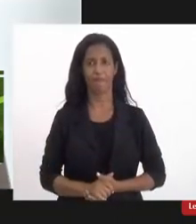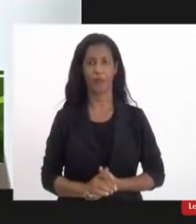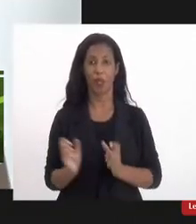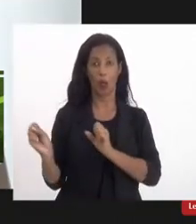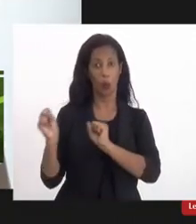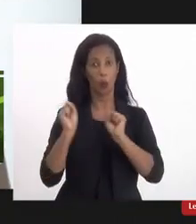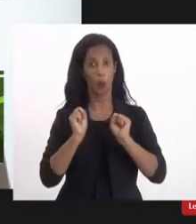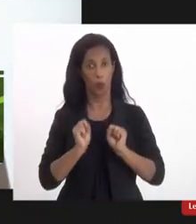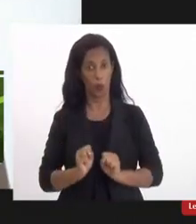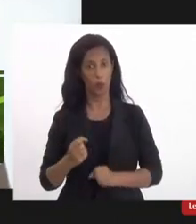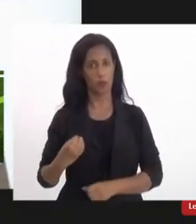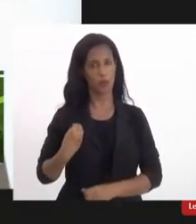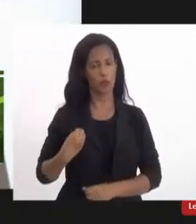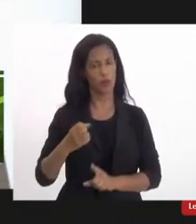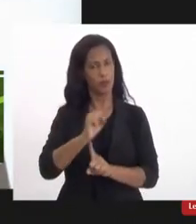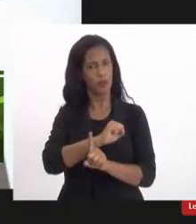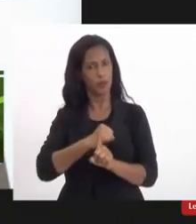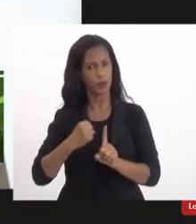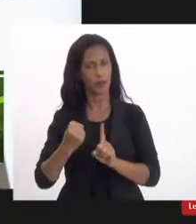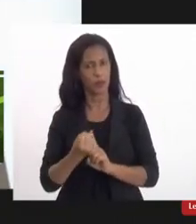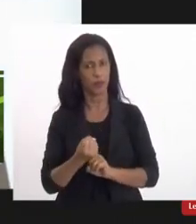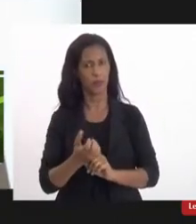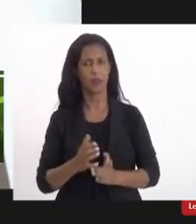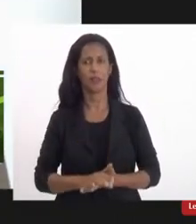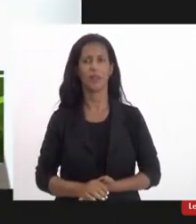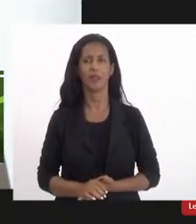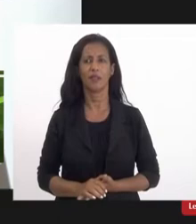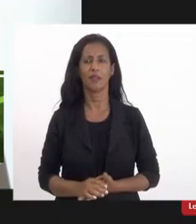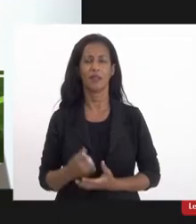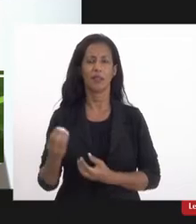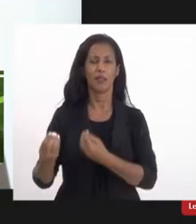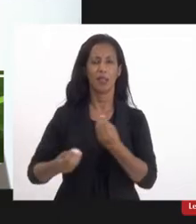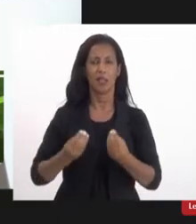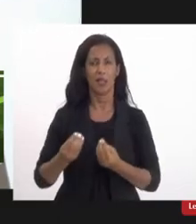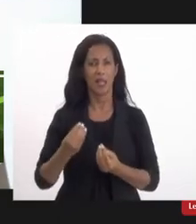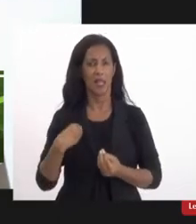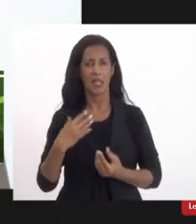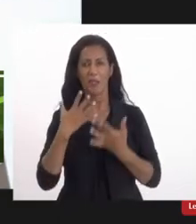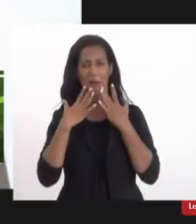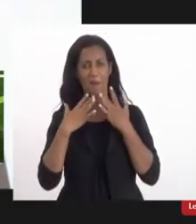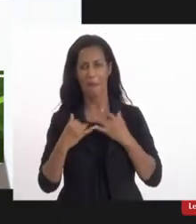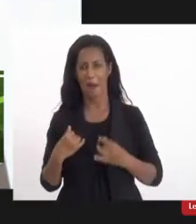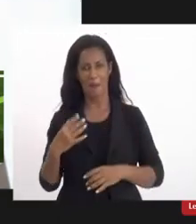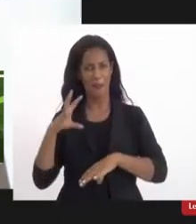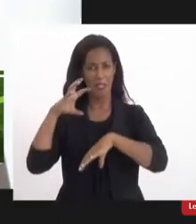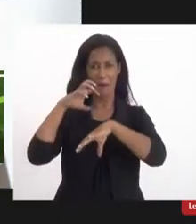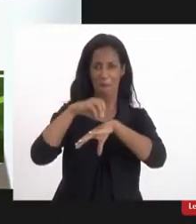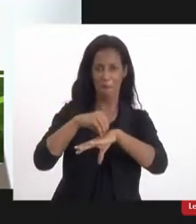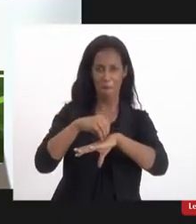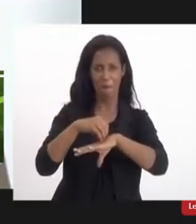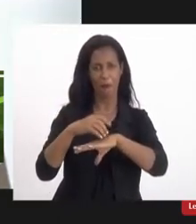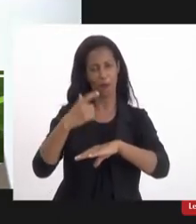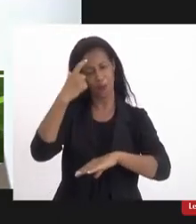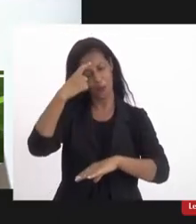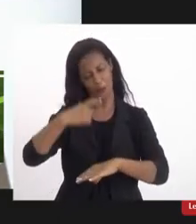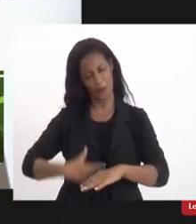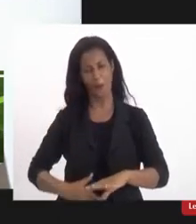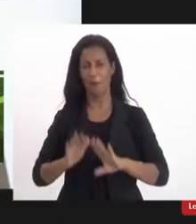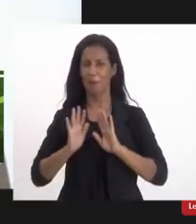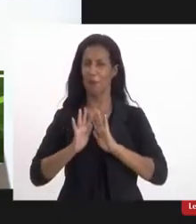possível de viver em sociedade, né, como eu costumo brincar, eu não babo, mordo, sou apenas uma pessoa